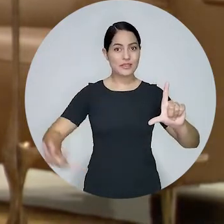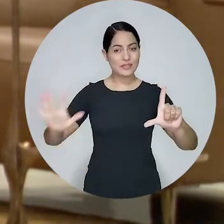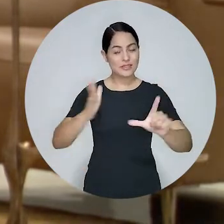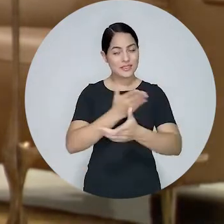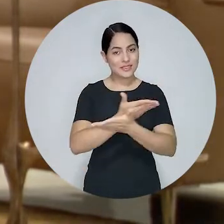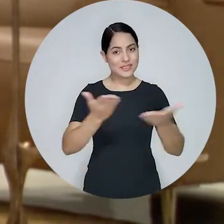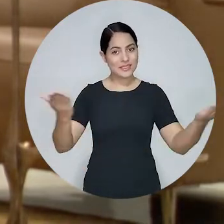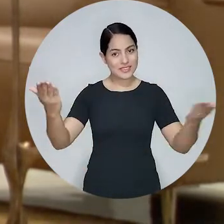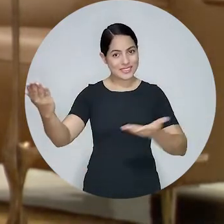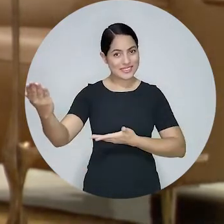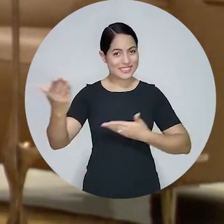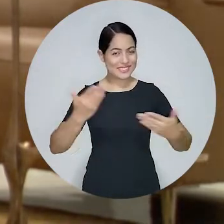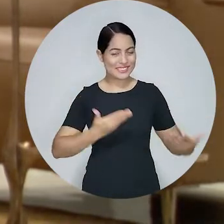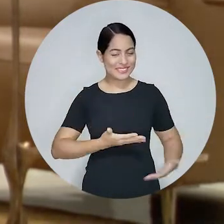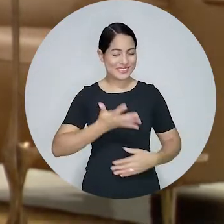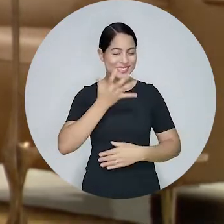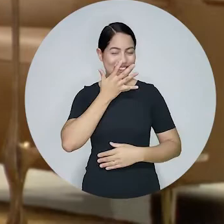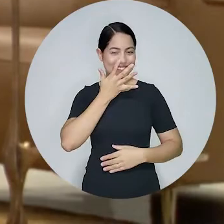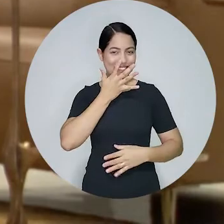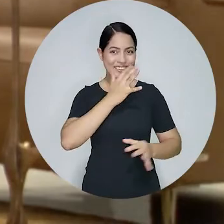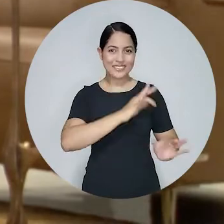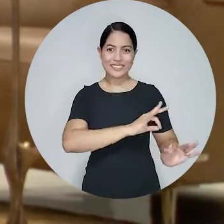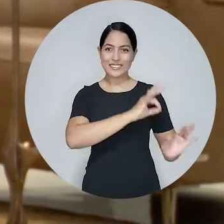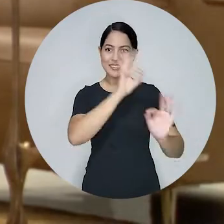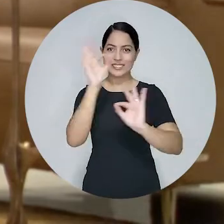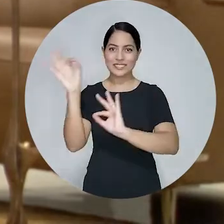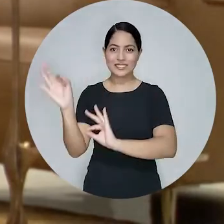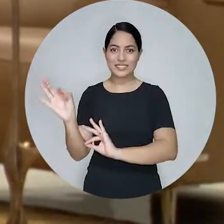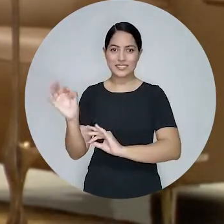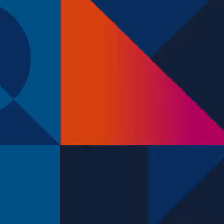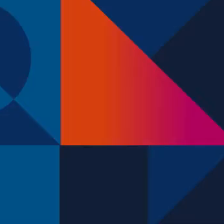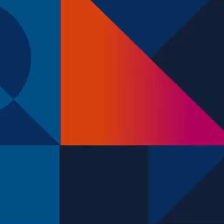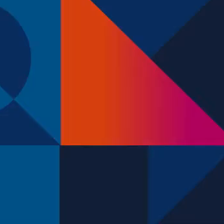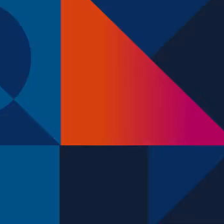você é o nosso convidado. Então, fique com a gente. Já estamos no ar.